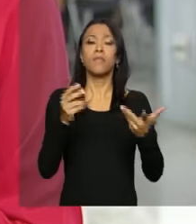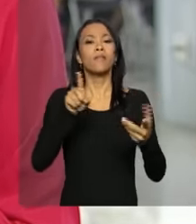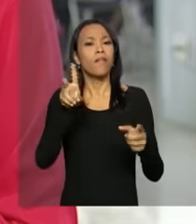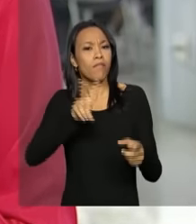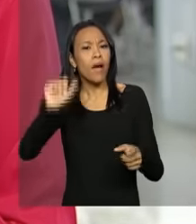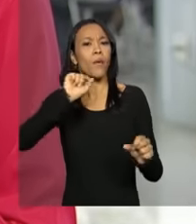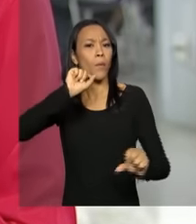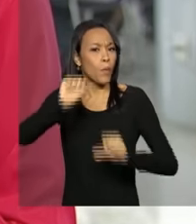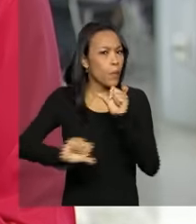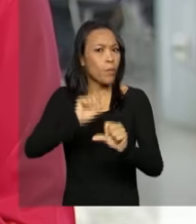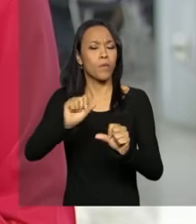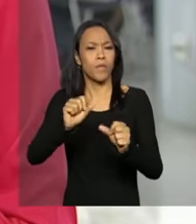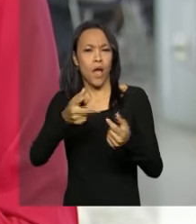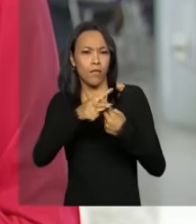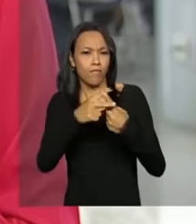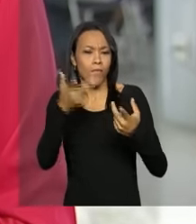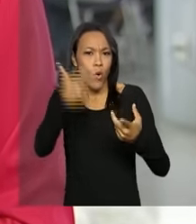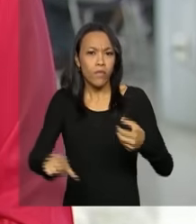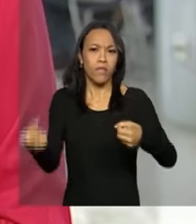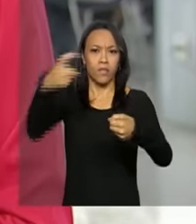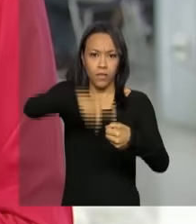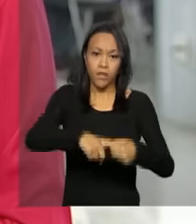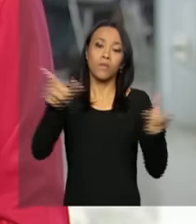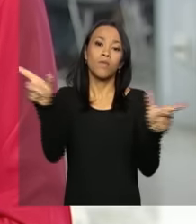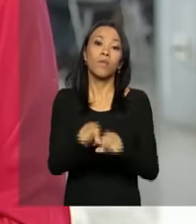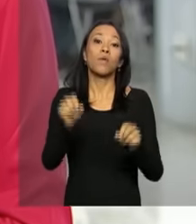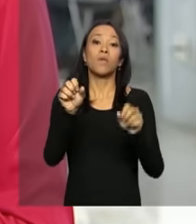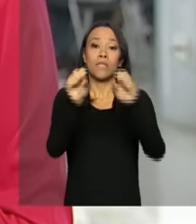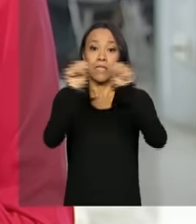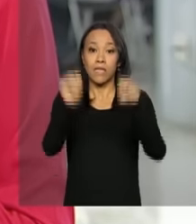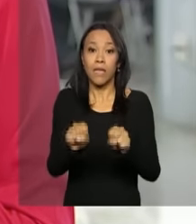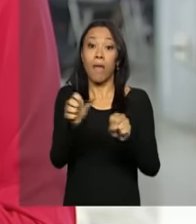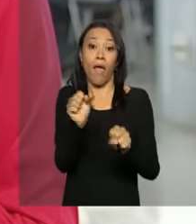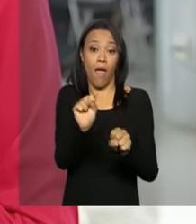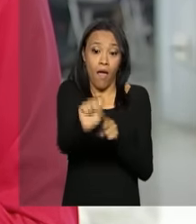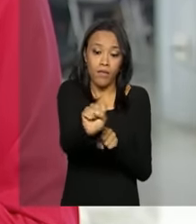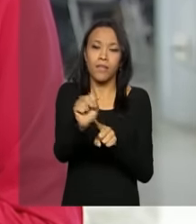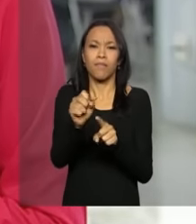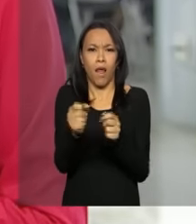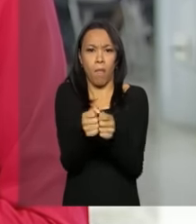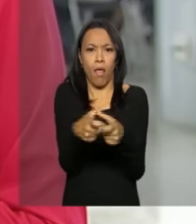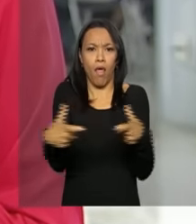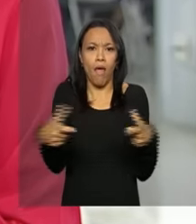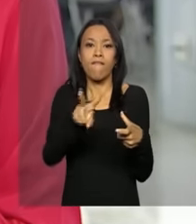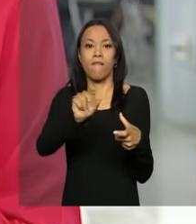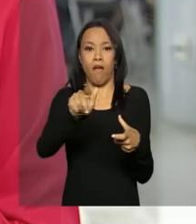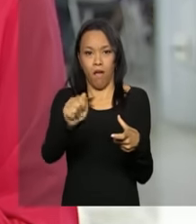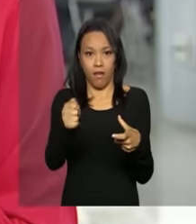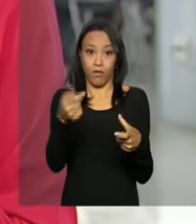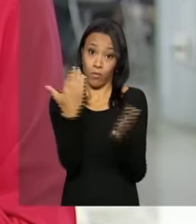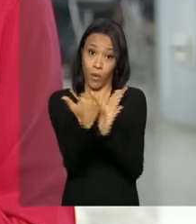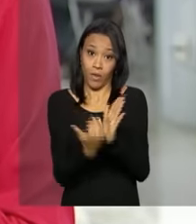renovada a parceria com o Sistema S para ampliar o número de vagas aí no Pronatec. gente pode voltar a qualquer